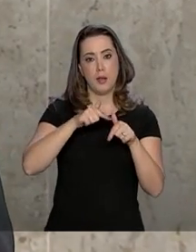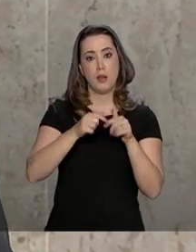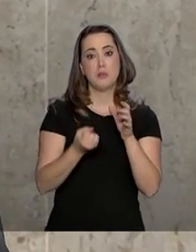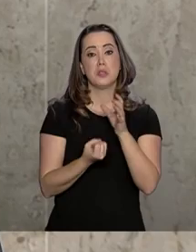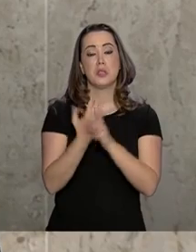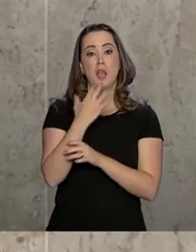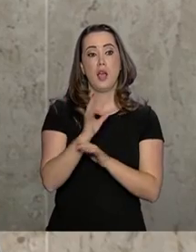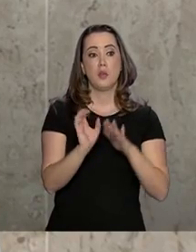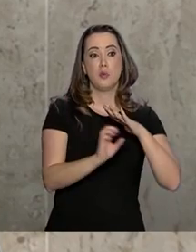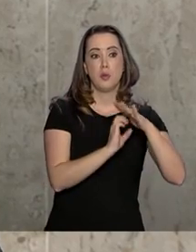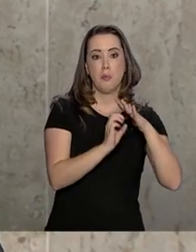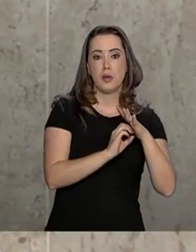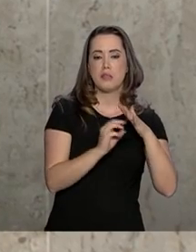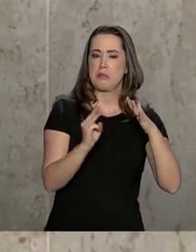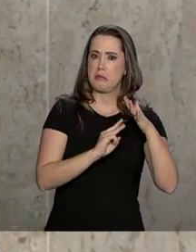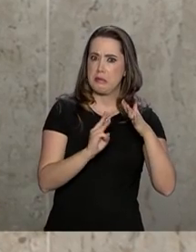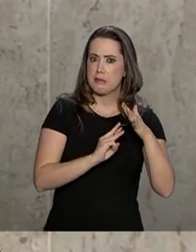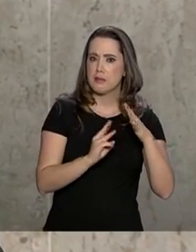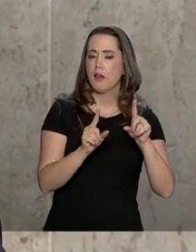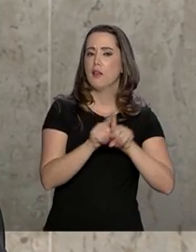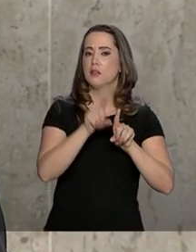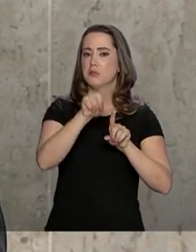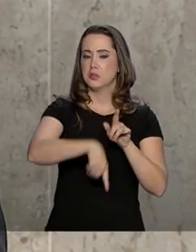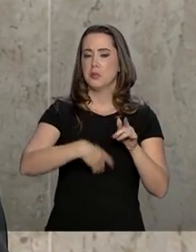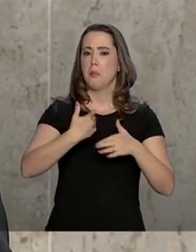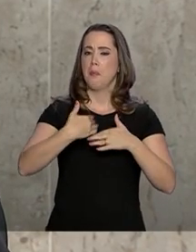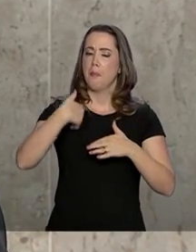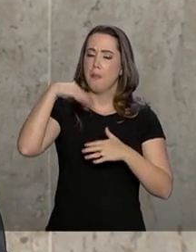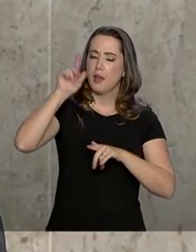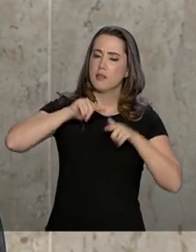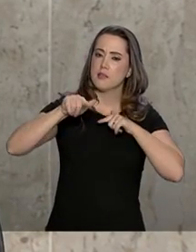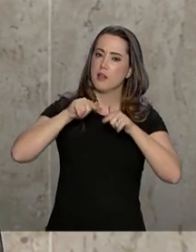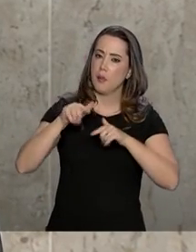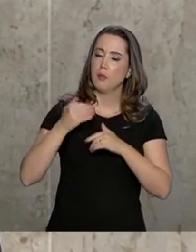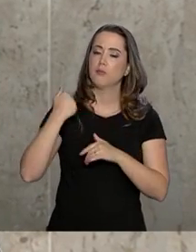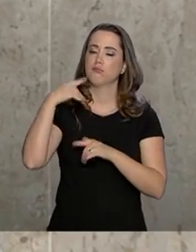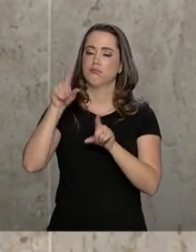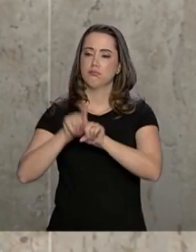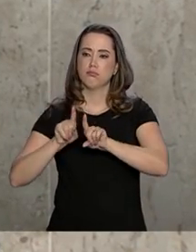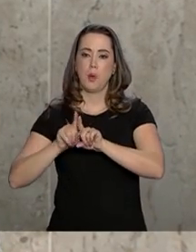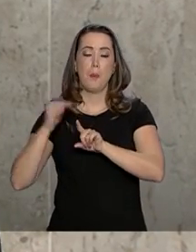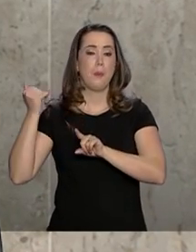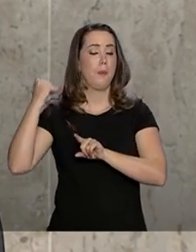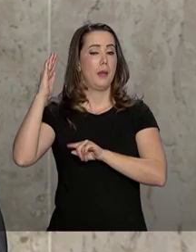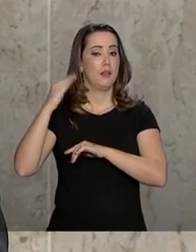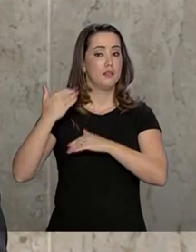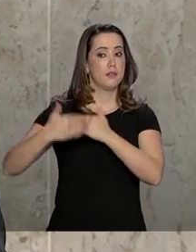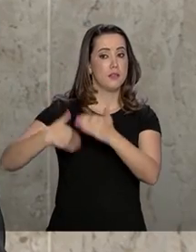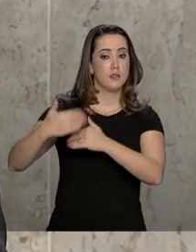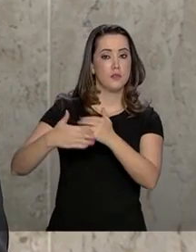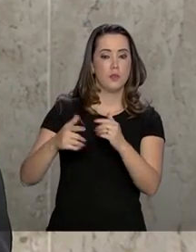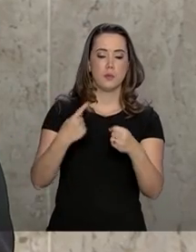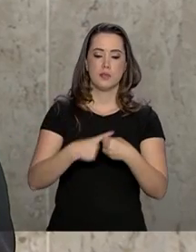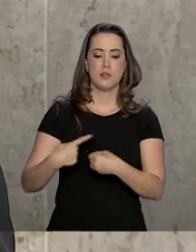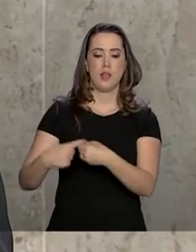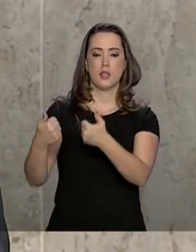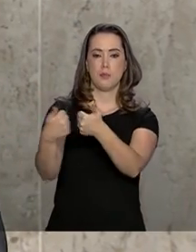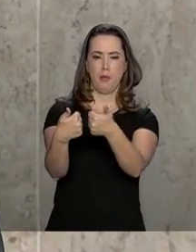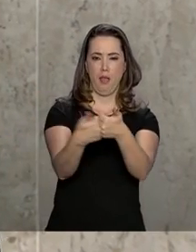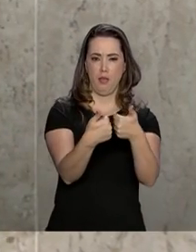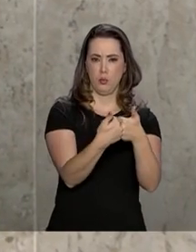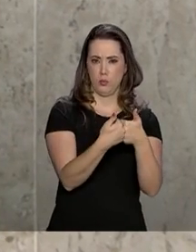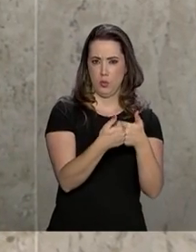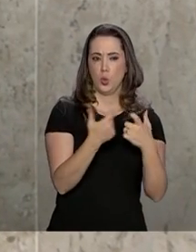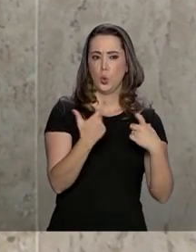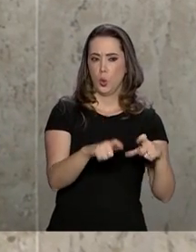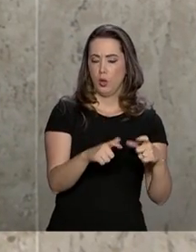Mais emprego e também desenvolvimento. Os municípios que ficam nos limites das rodovias concedidas são